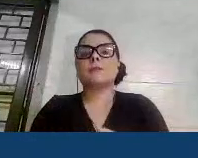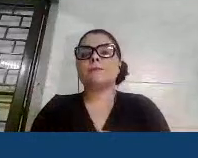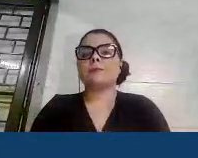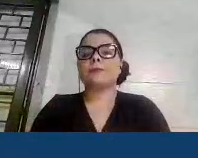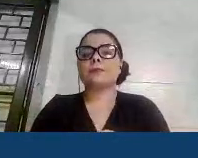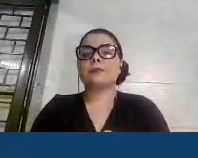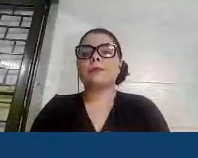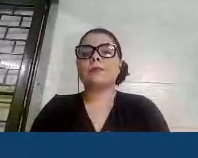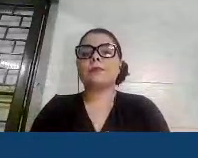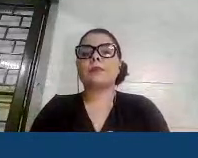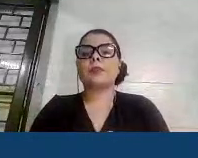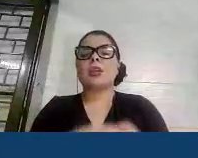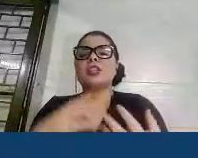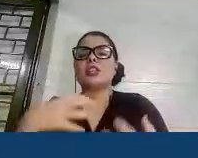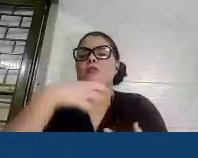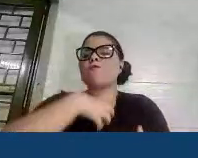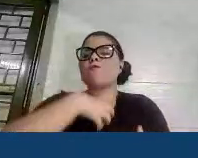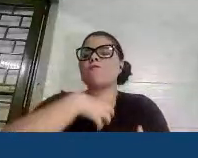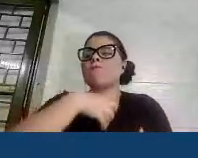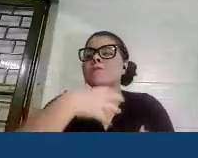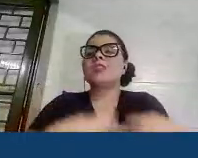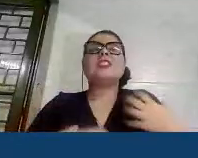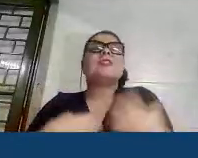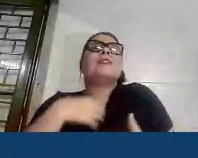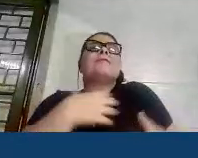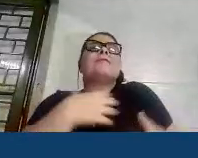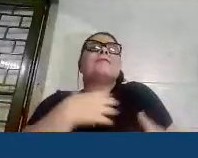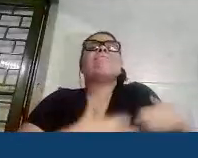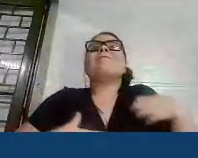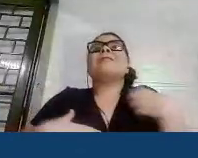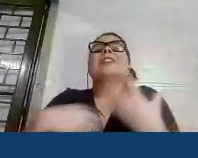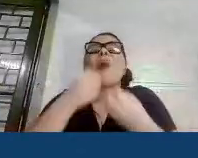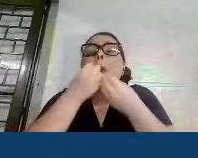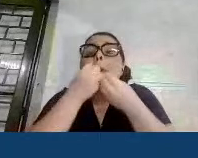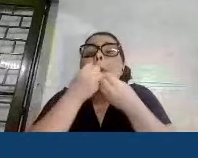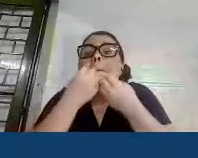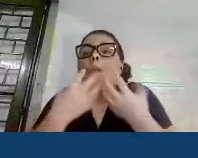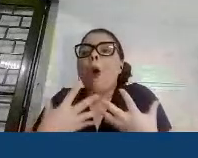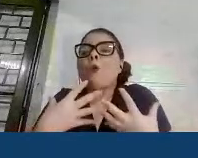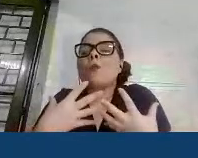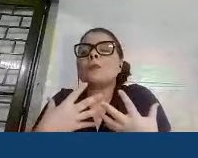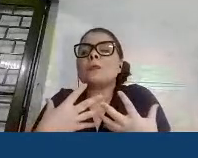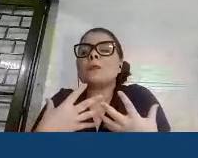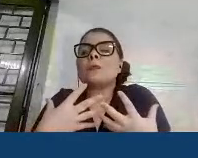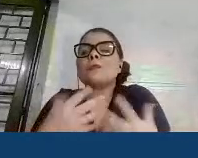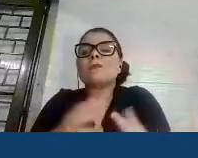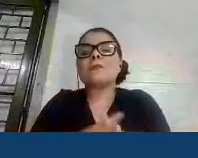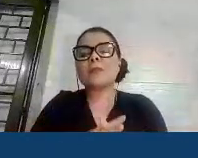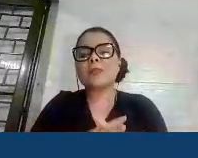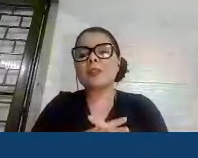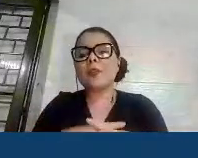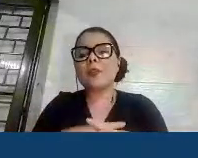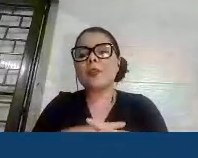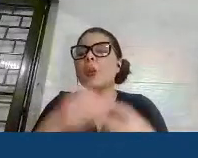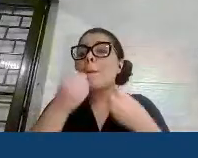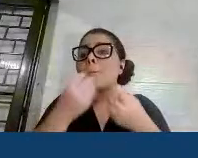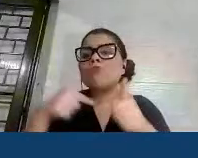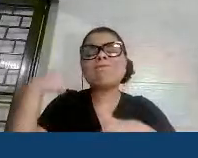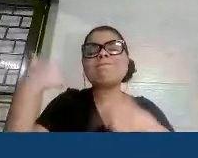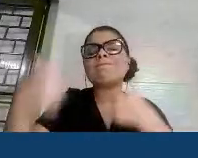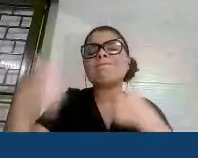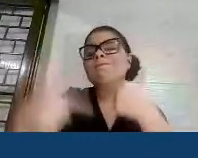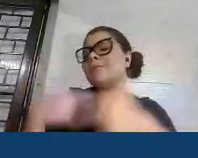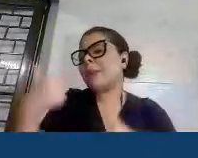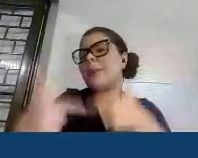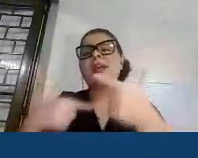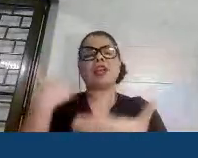a atmosfera foi criando uma energia tão positiva, uma coisa tão prazerosa de se fazer, um universo tão bom de se trabalhar e de se